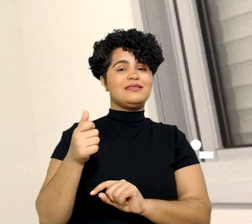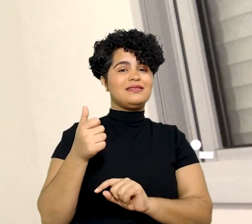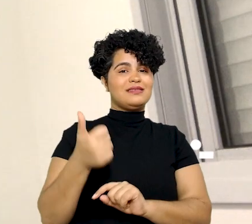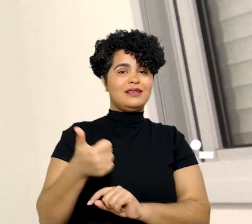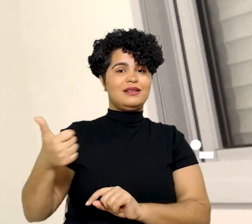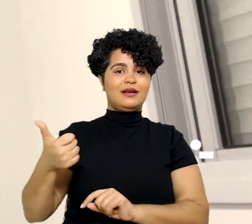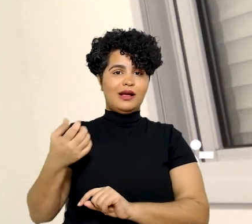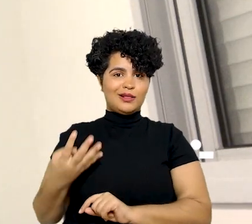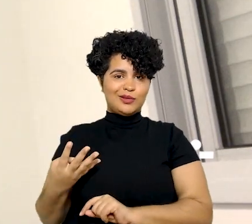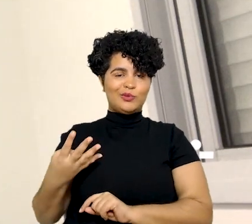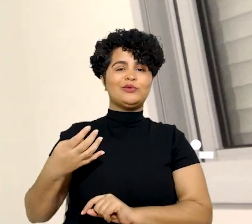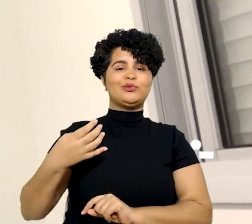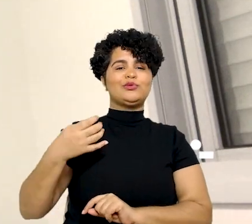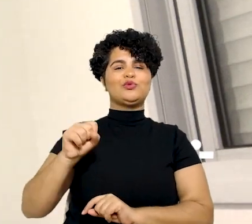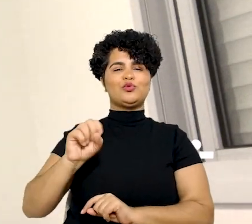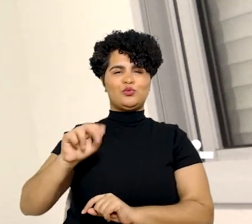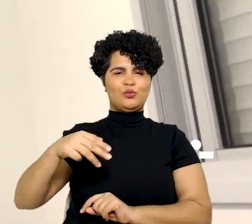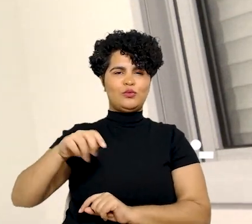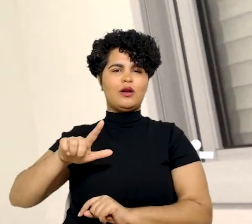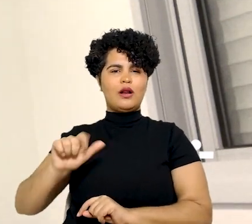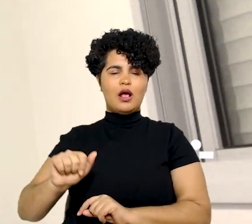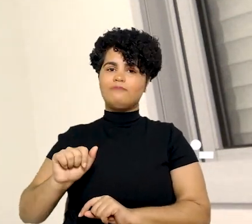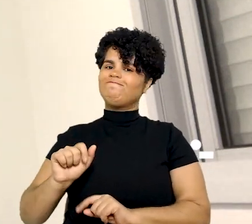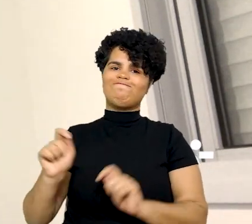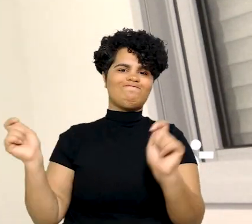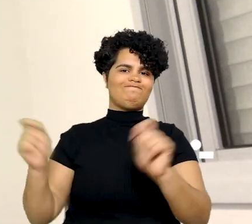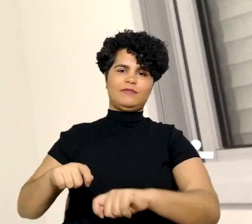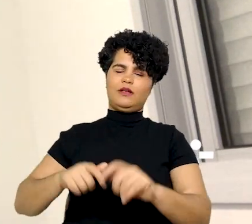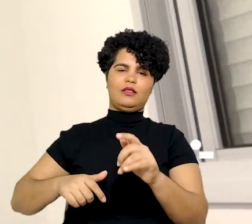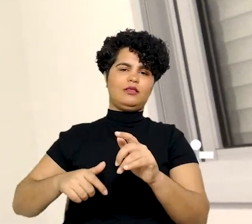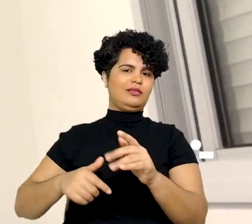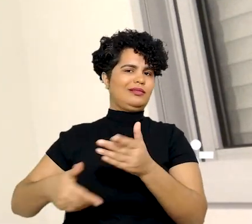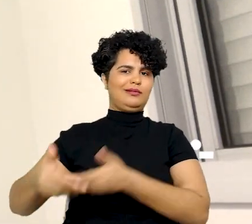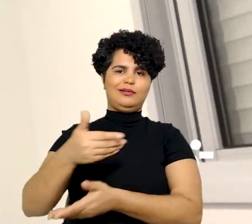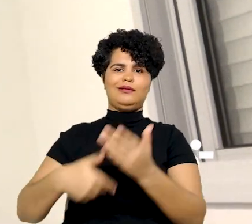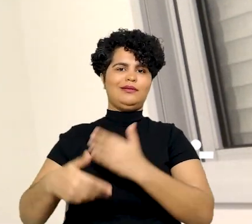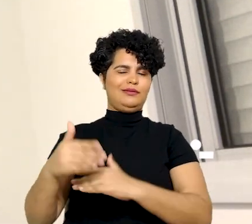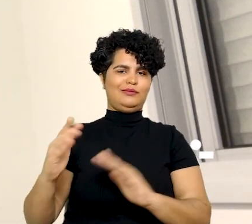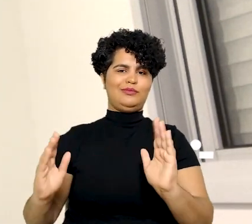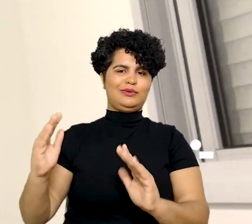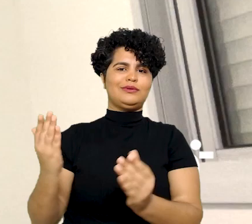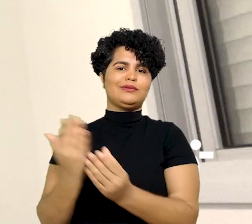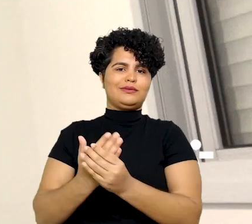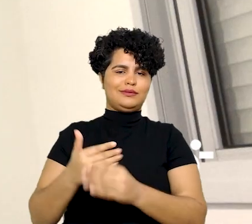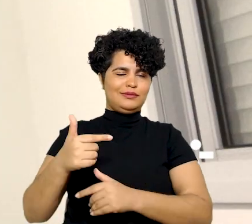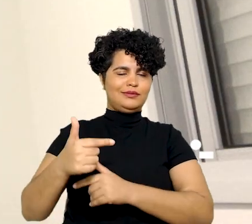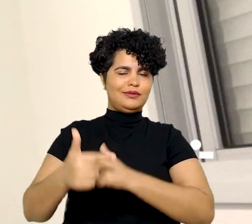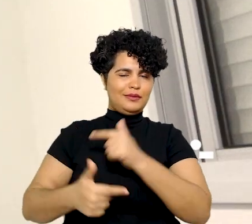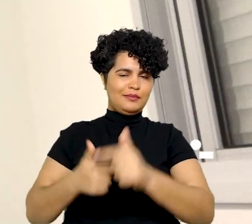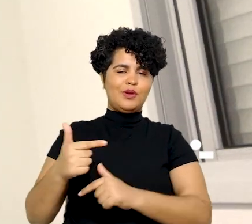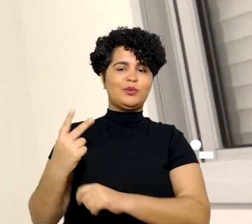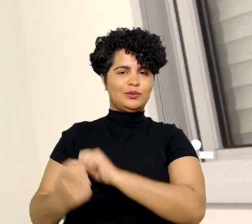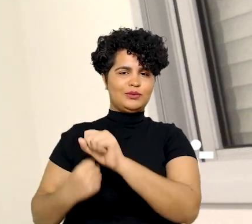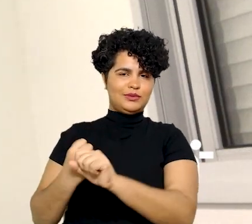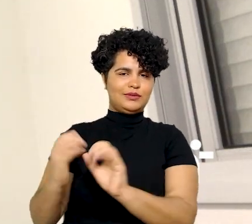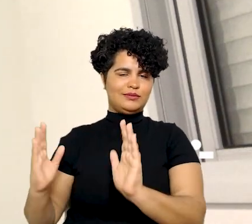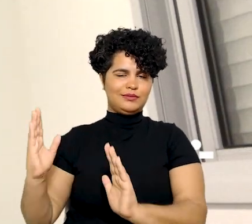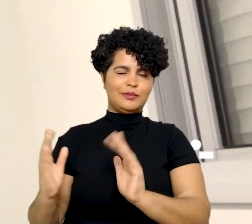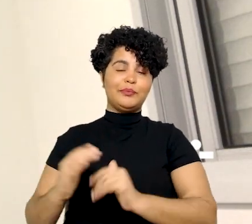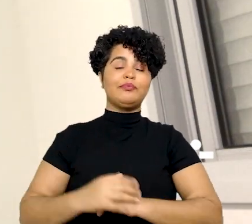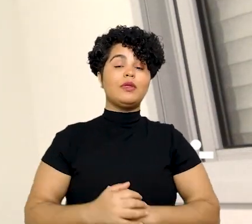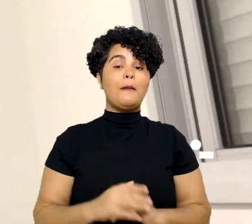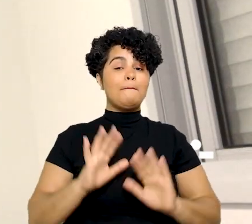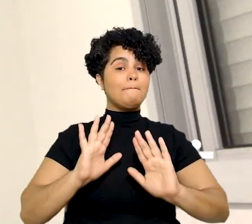114 do TST não permitia a aplicação da prescrição intercorrente no processo do trabalho. Contudo,